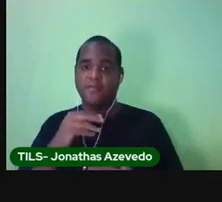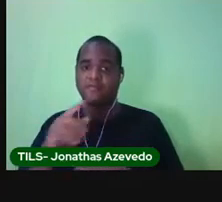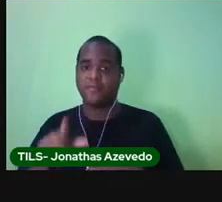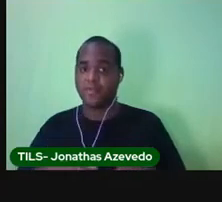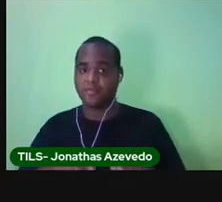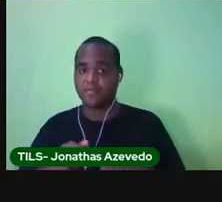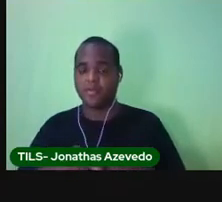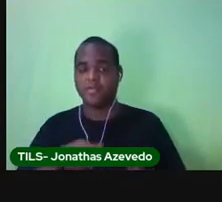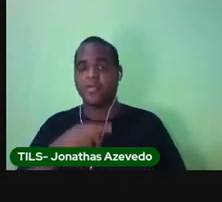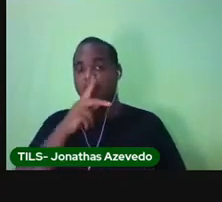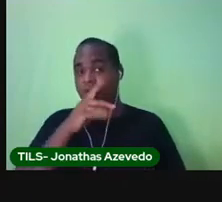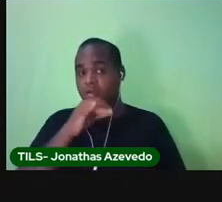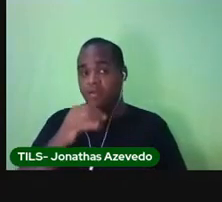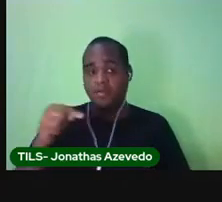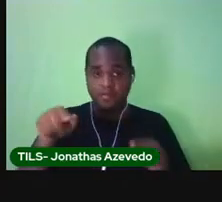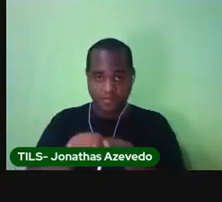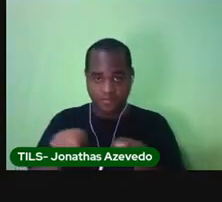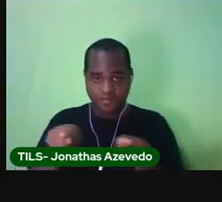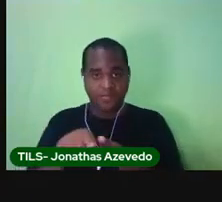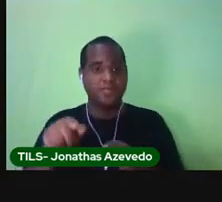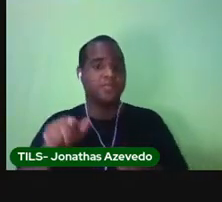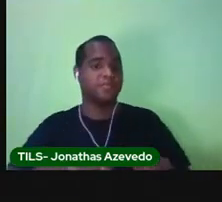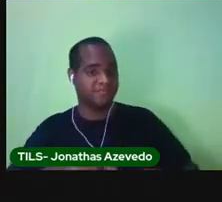também são meus primos.